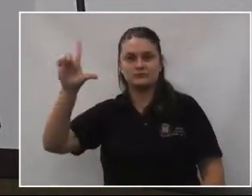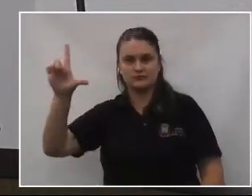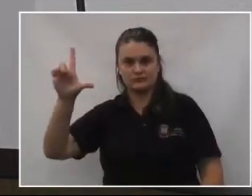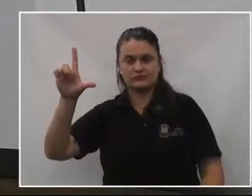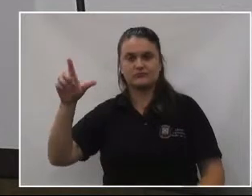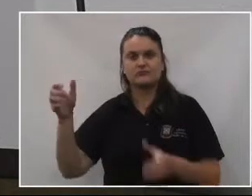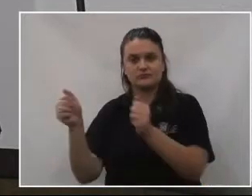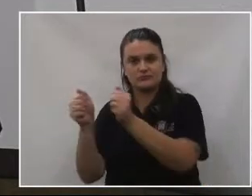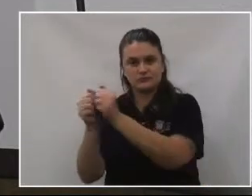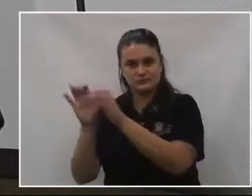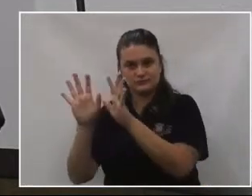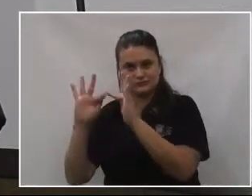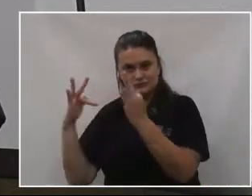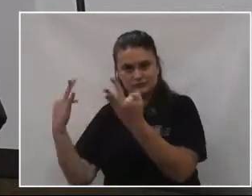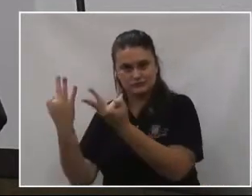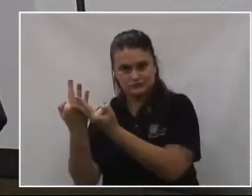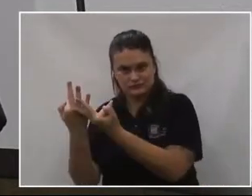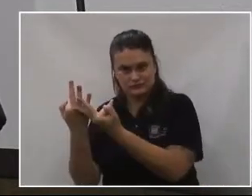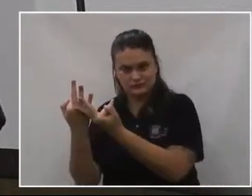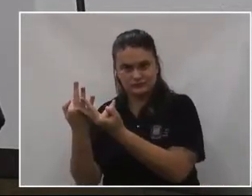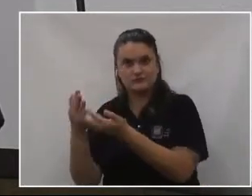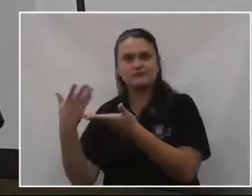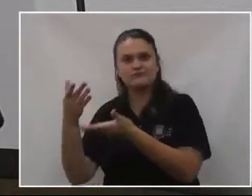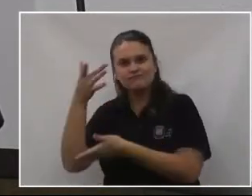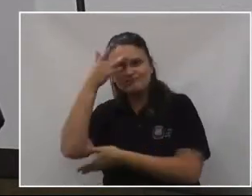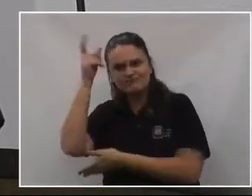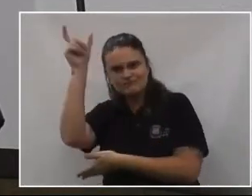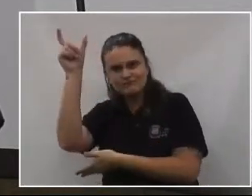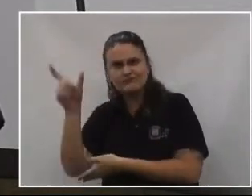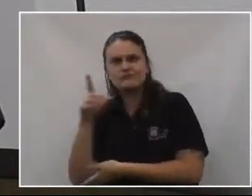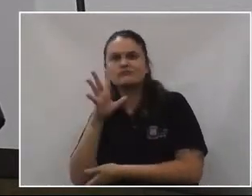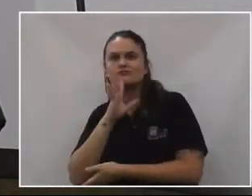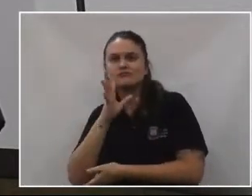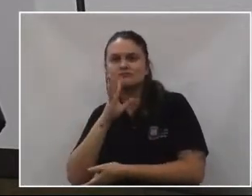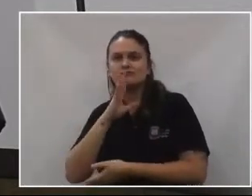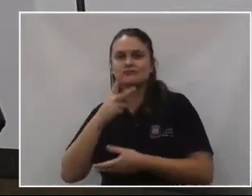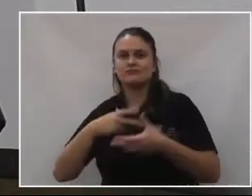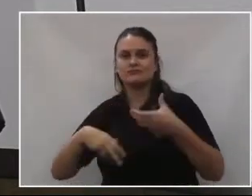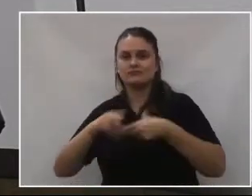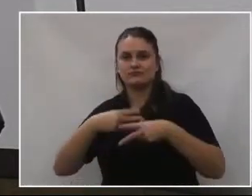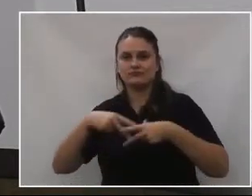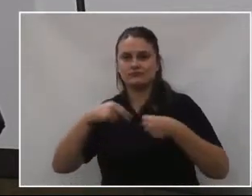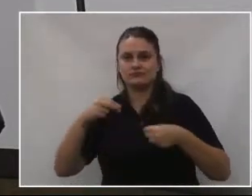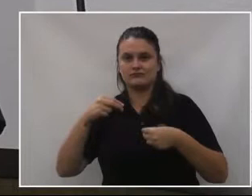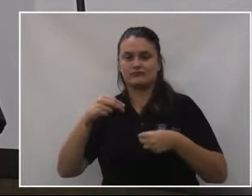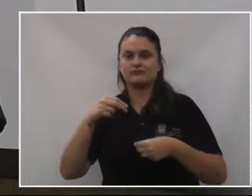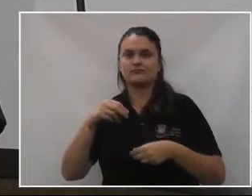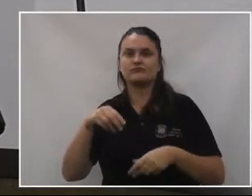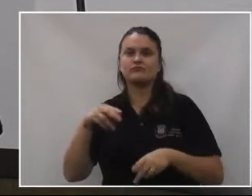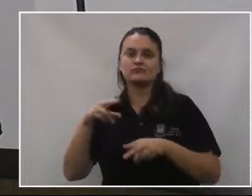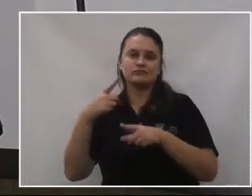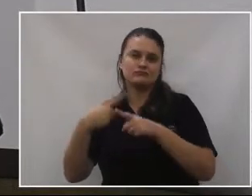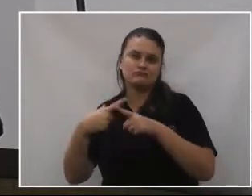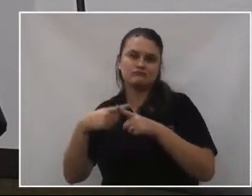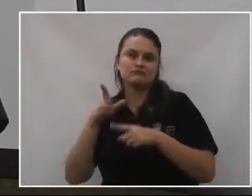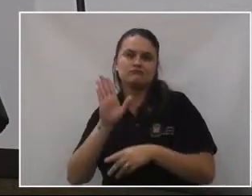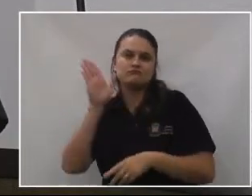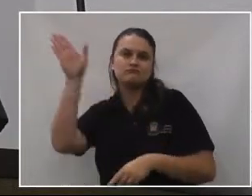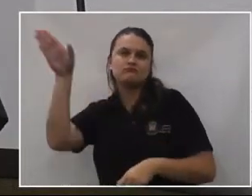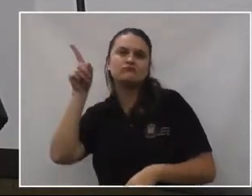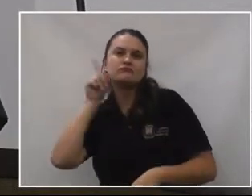com sua família. O mesmo já conhecia o movimento escoteiro nos Estados Unidos da América, e por ser